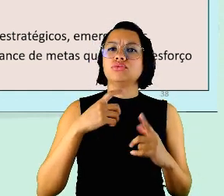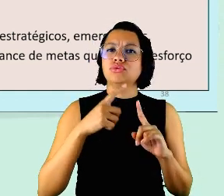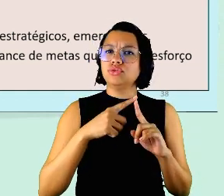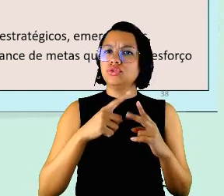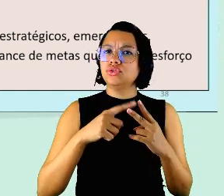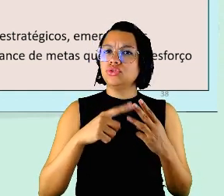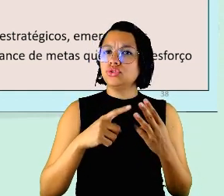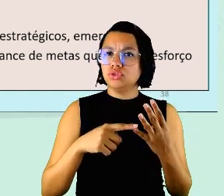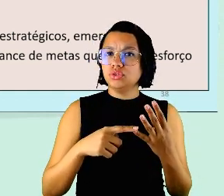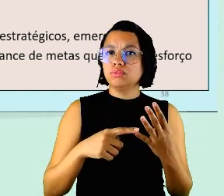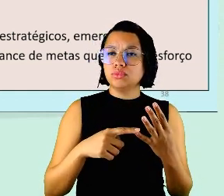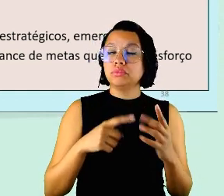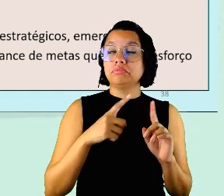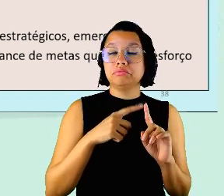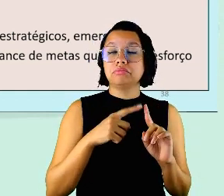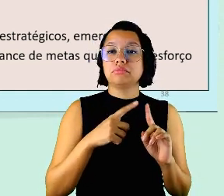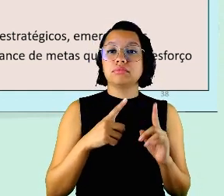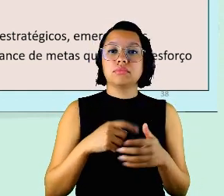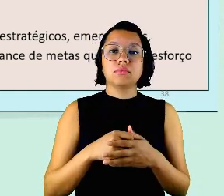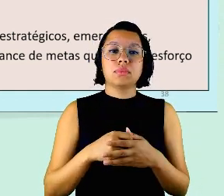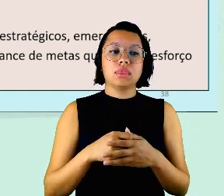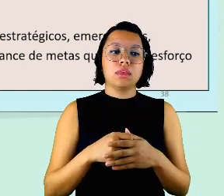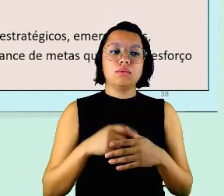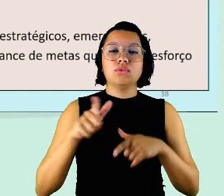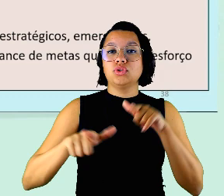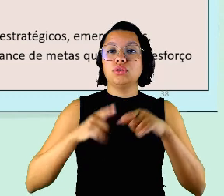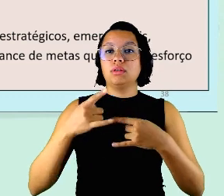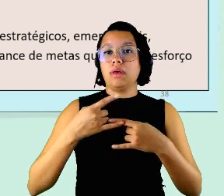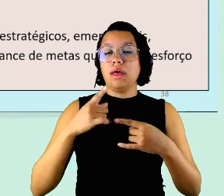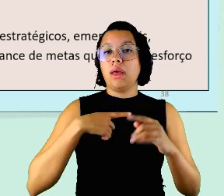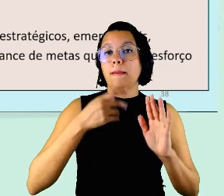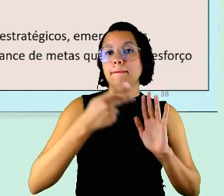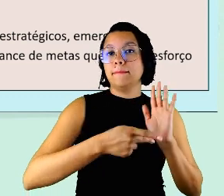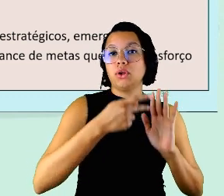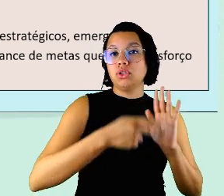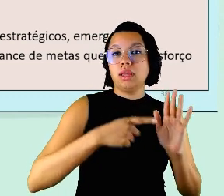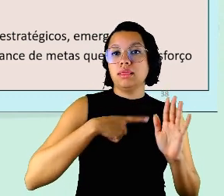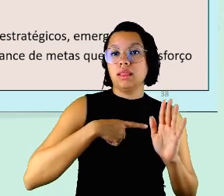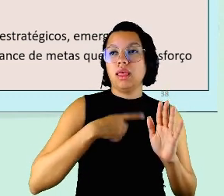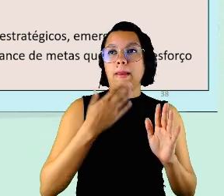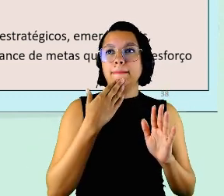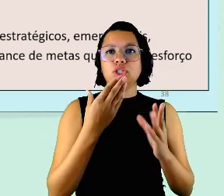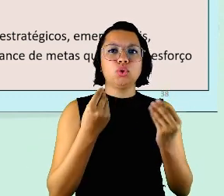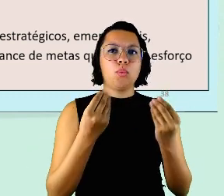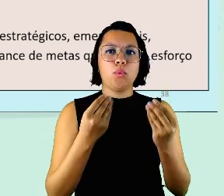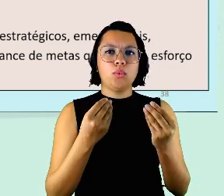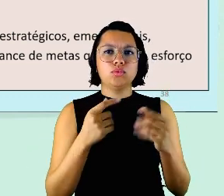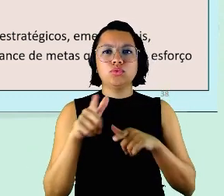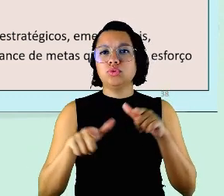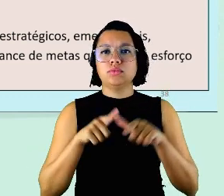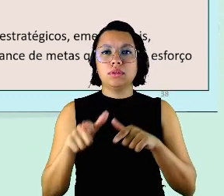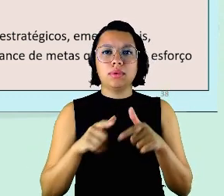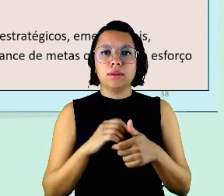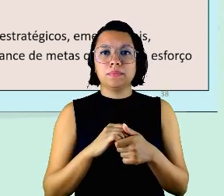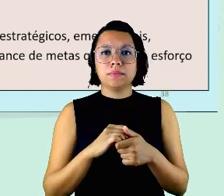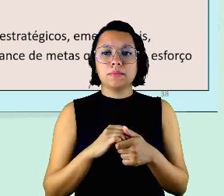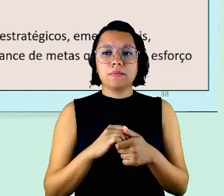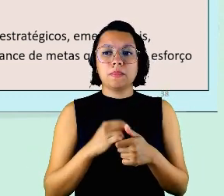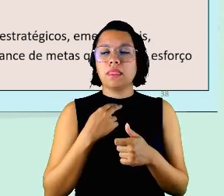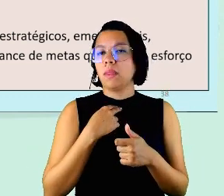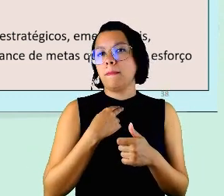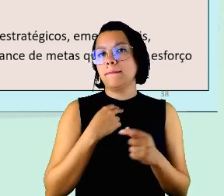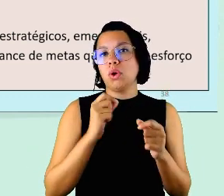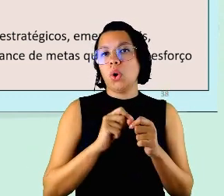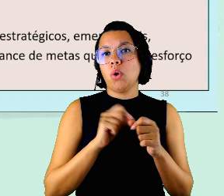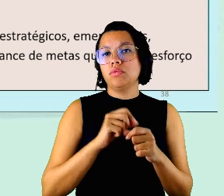delas são projetos em que então por exemplo existe uma demanda muito grande de um trabalho que não poderia ser feito no